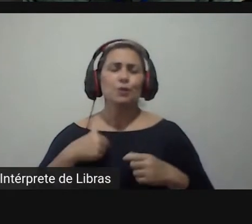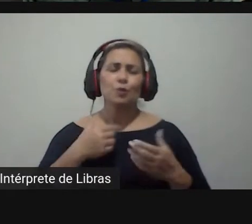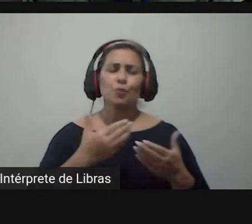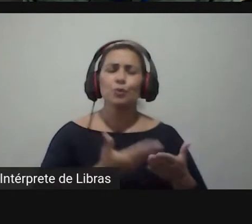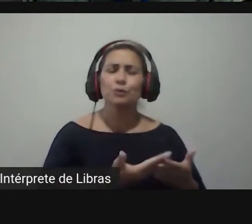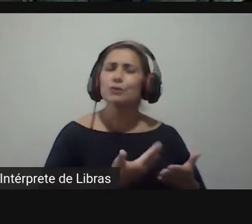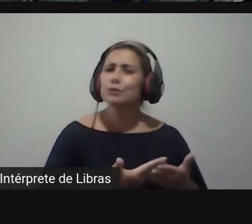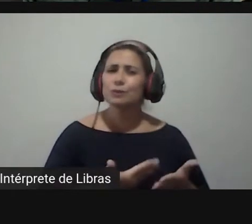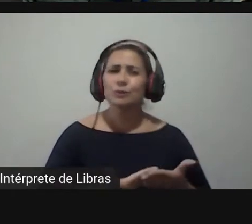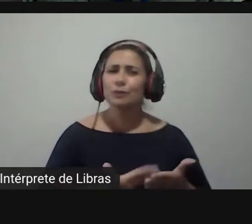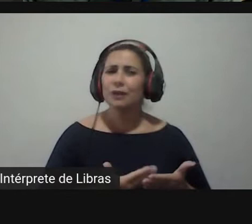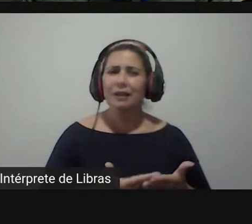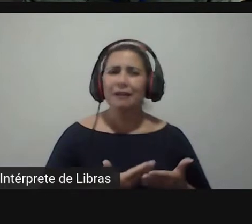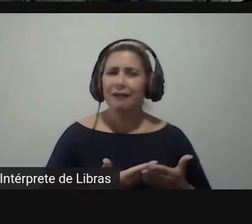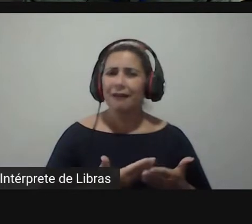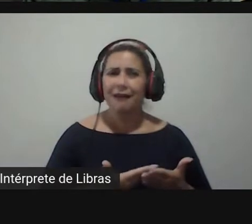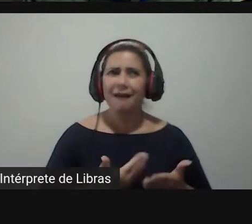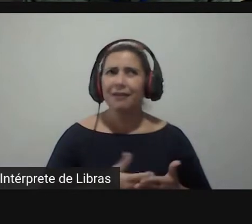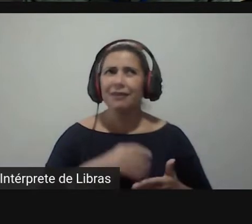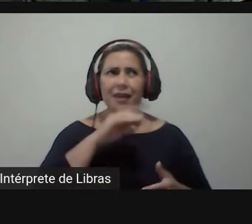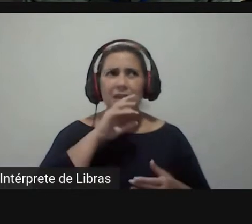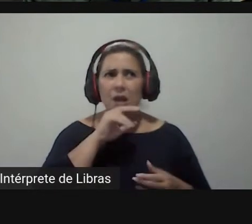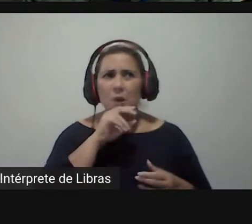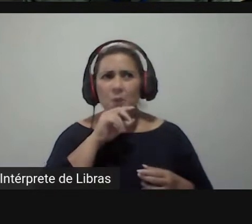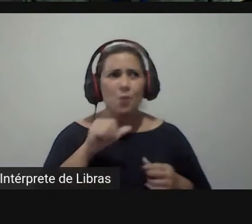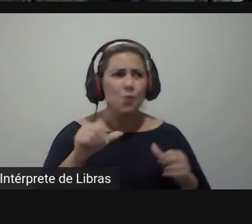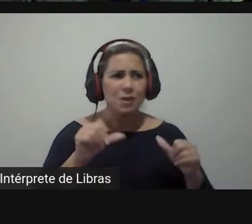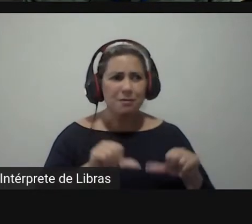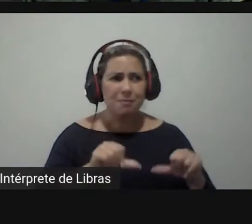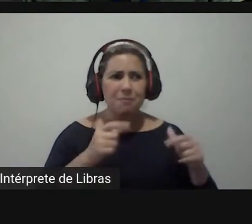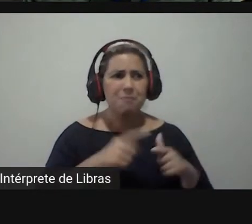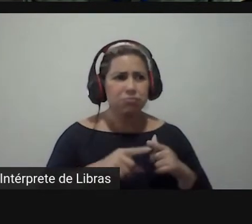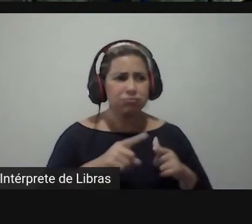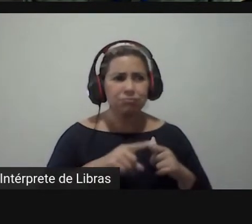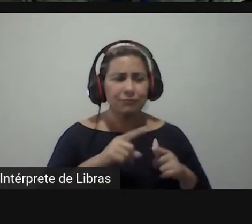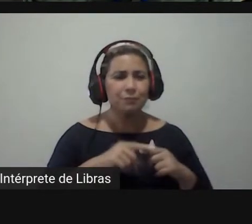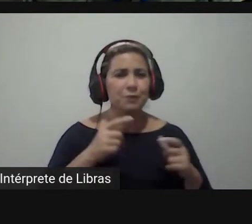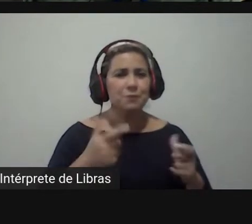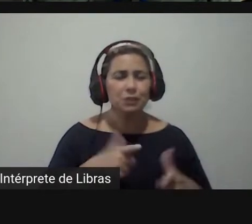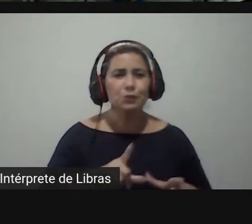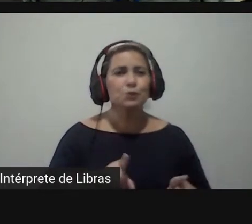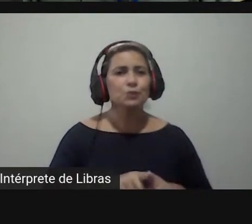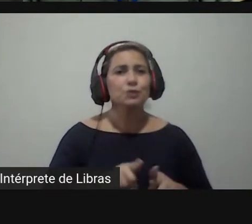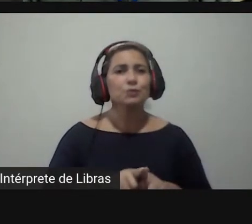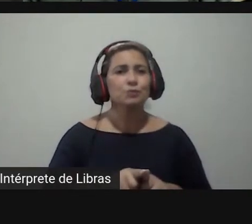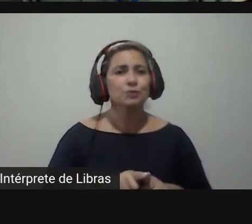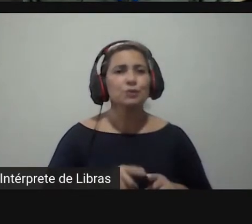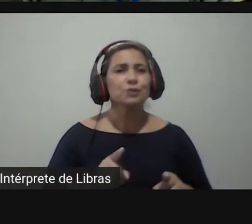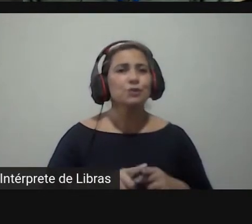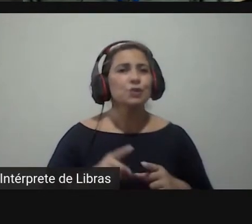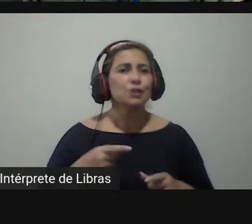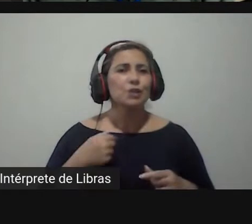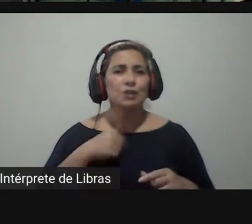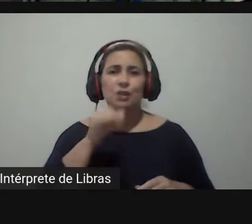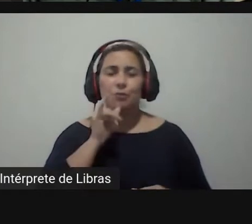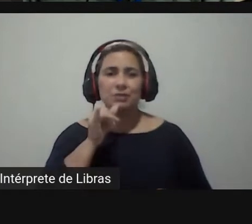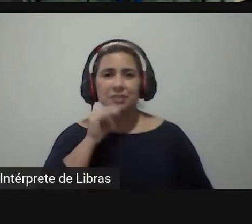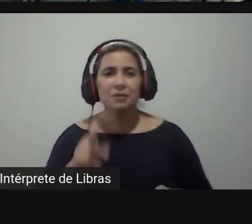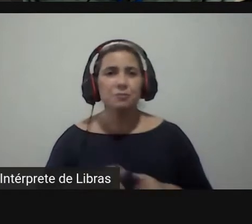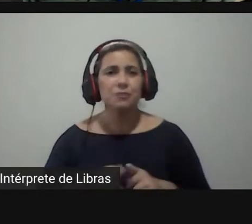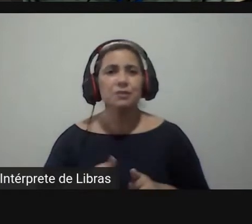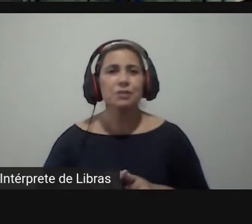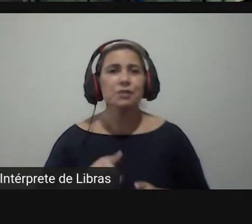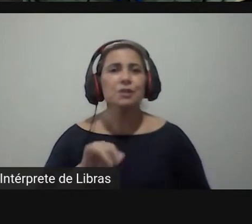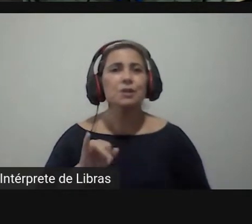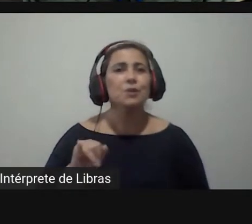ambientes extremamente adversos e não desisti eu por exemplo estudei no Instituto Militar de Engenharia então quem conhece o IME